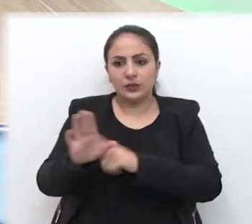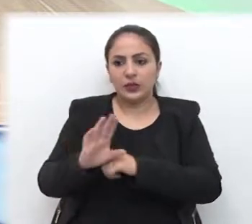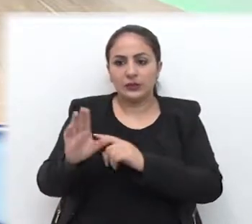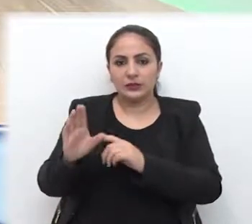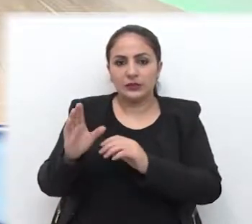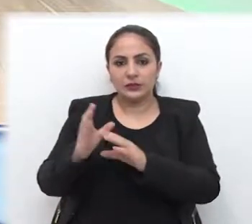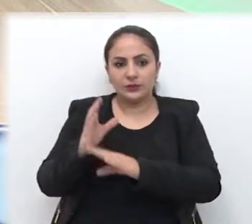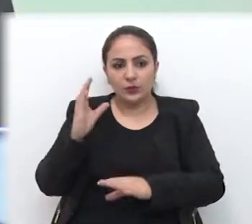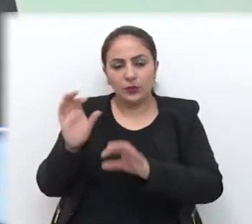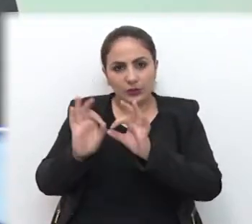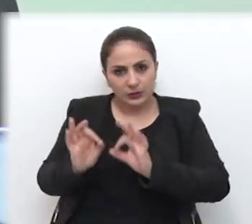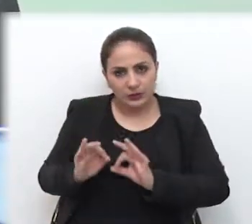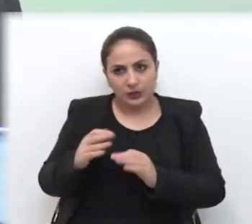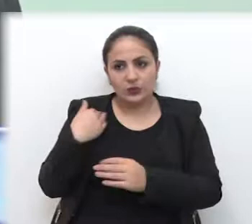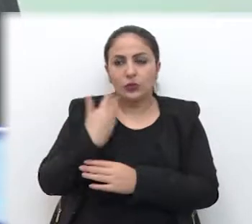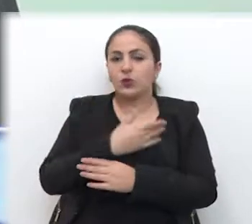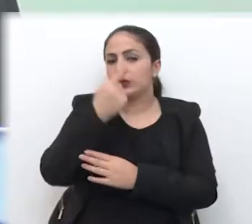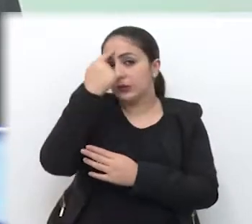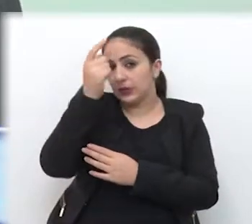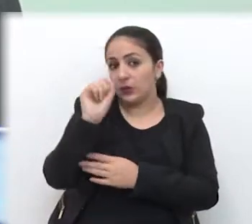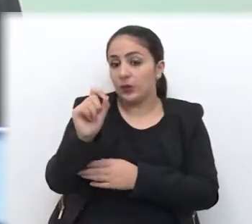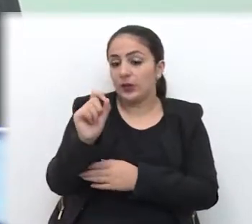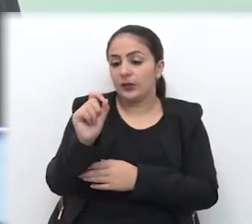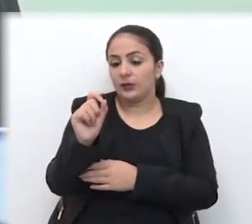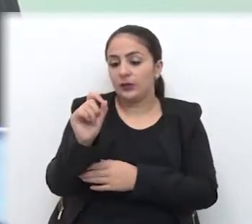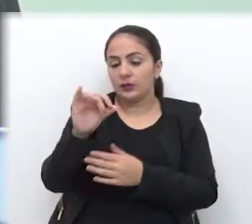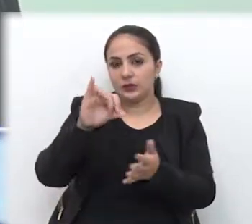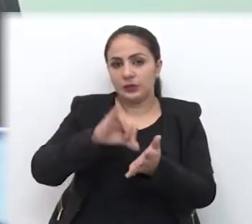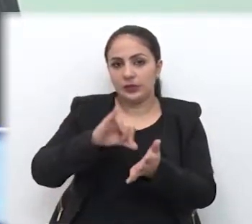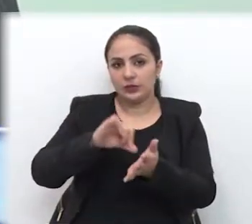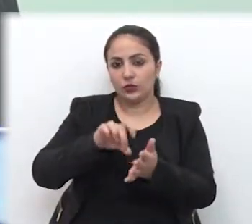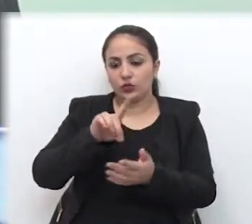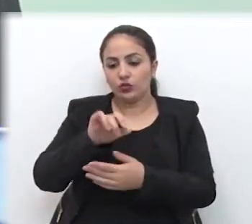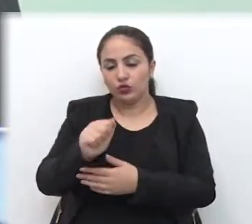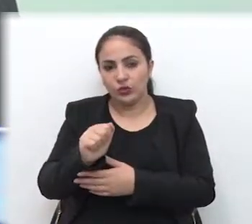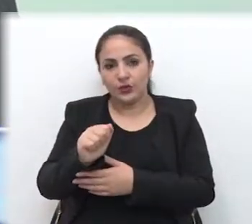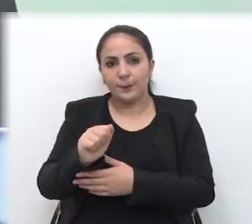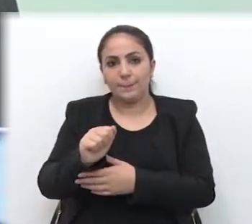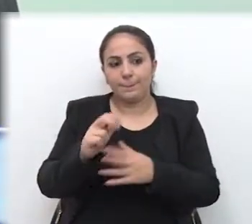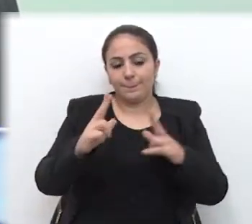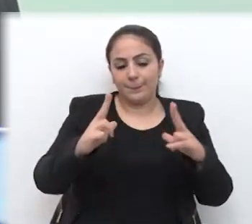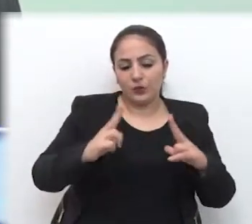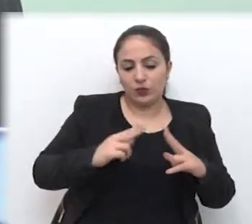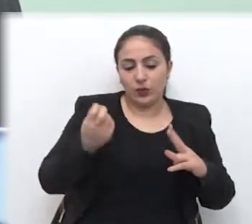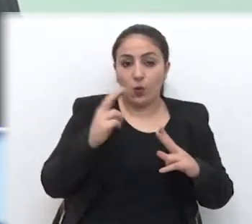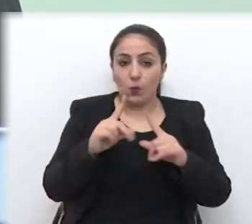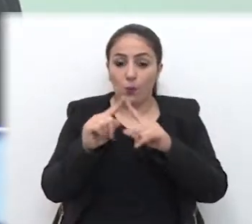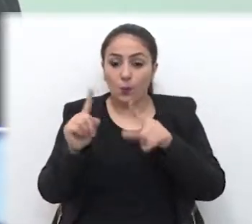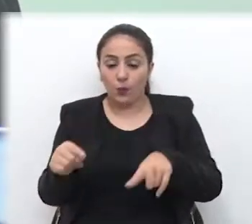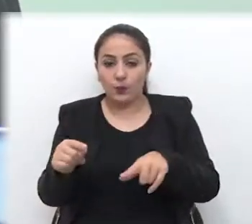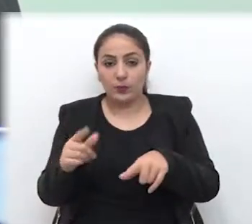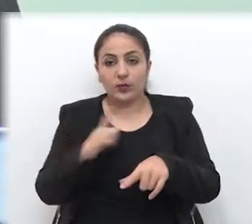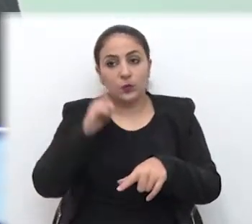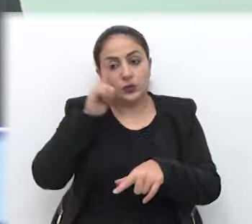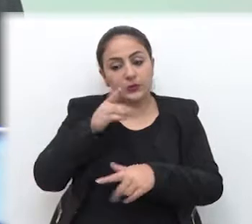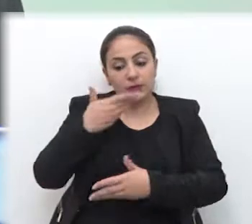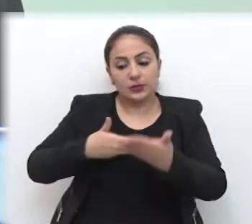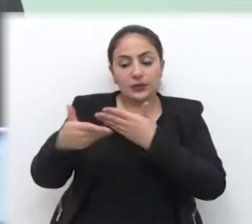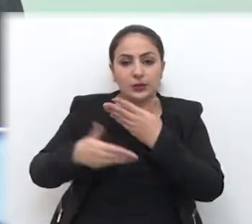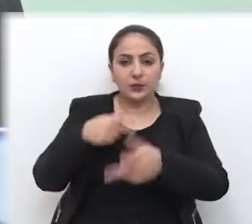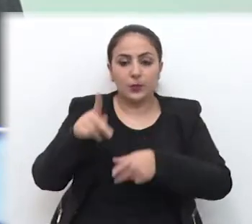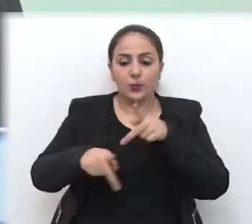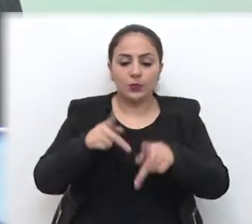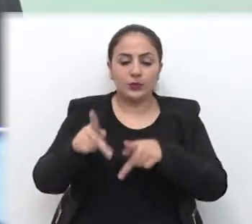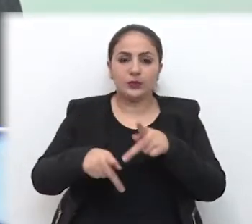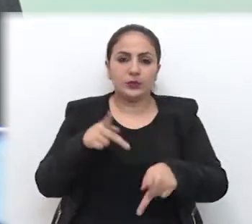civil organizada. E a nossa ideia é que esse Centro Dia do Idoso, seja privado ou seja público, ele venha atender